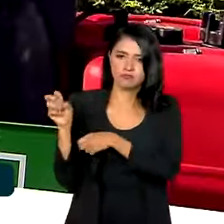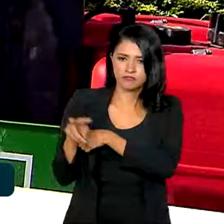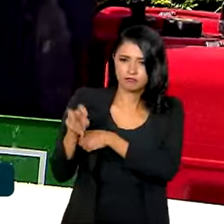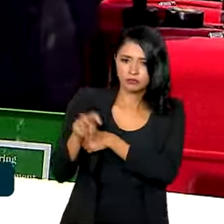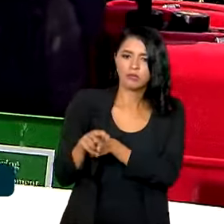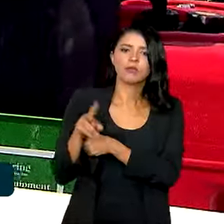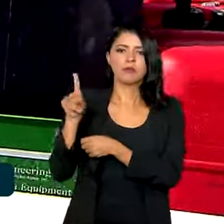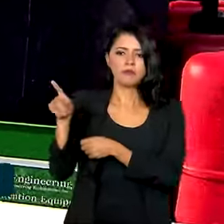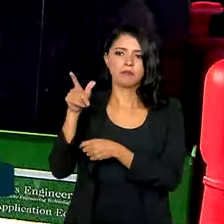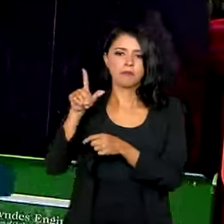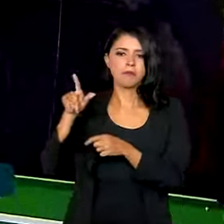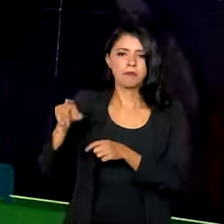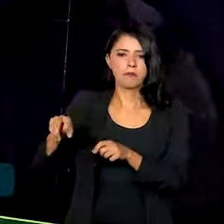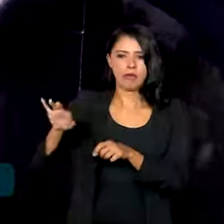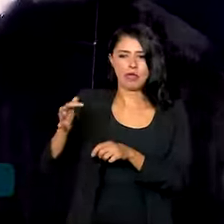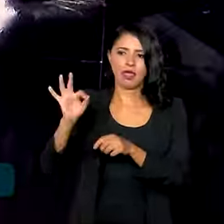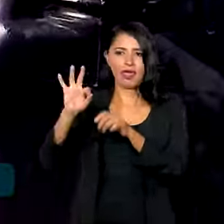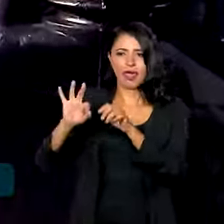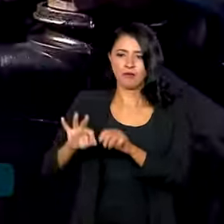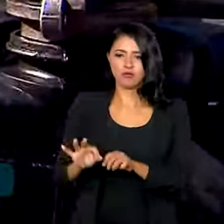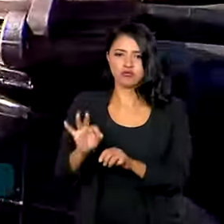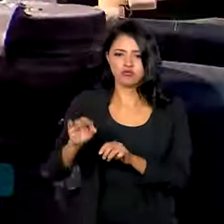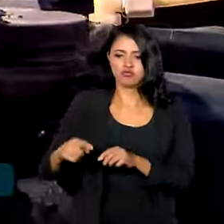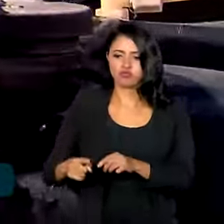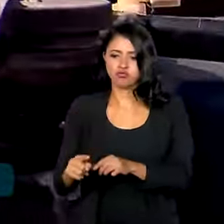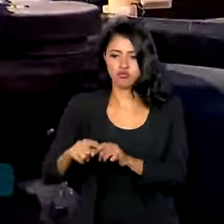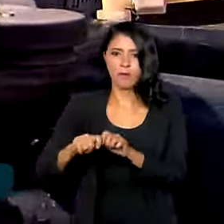um defensivo que mata as larvas do mosquito.